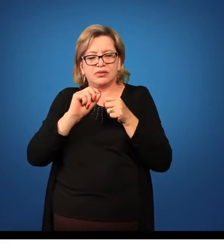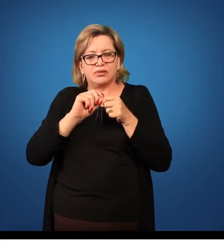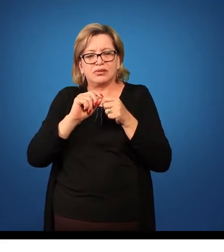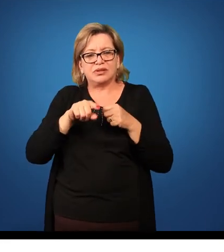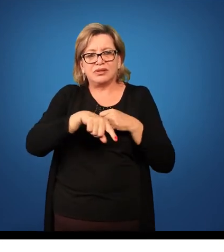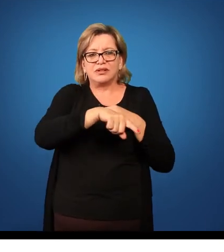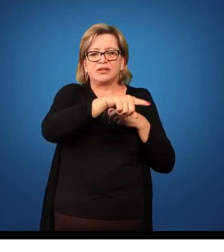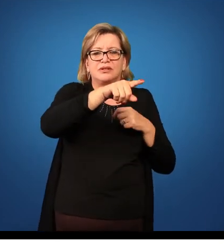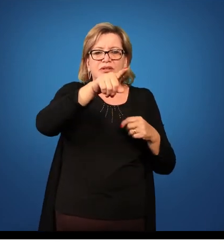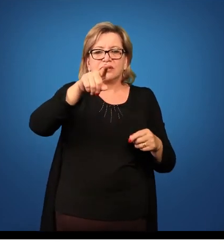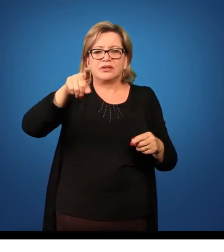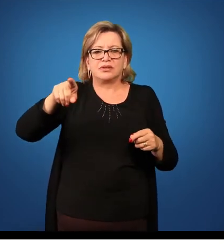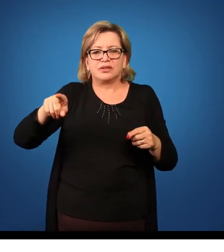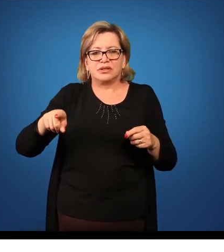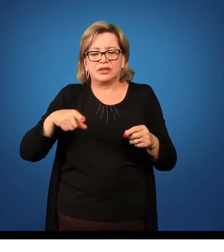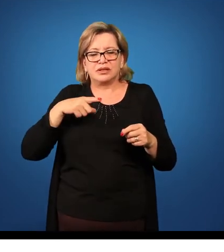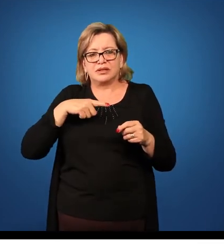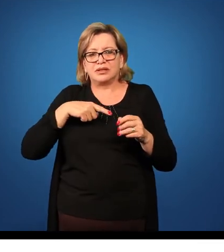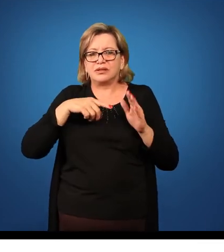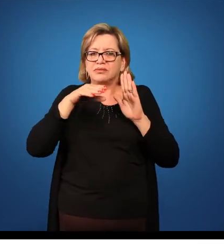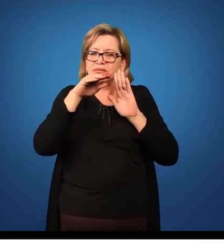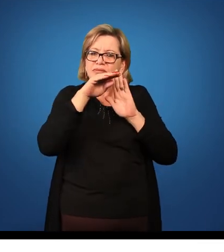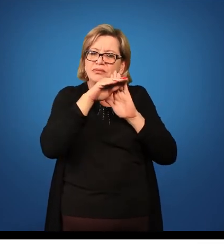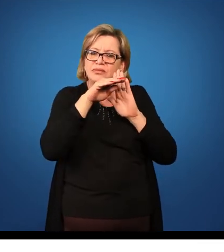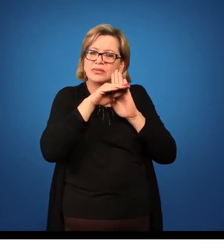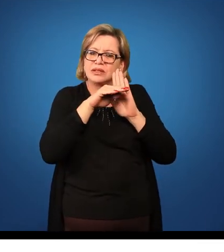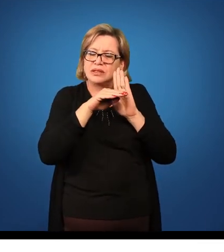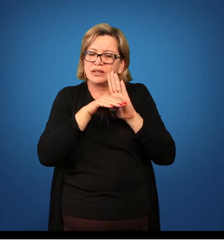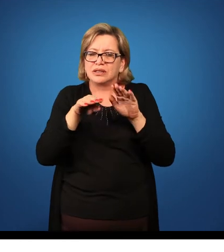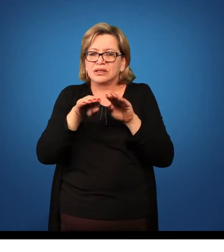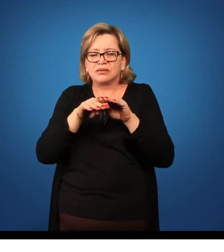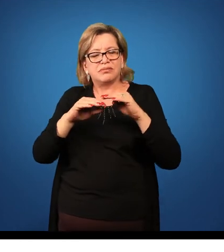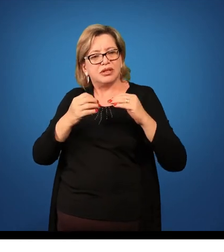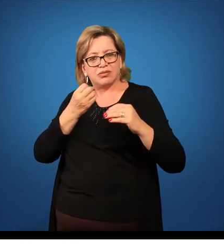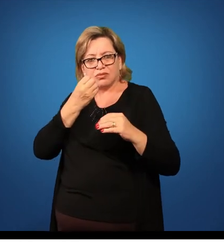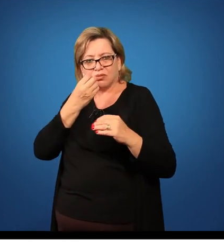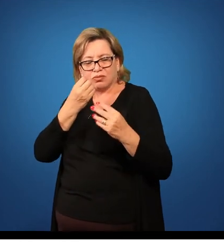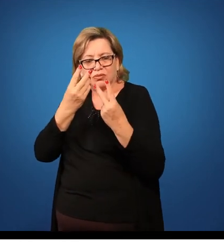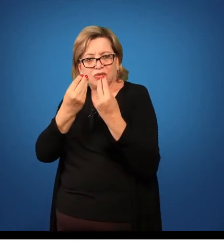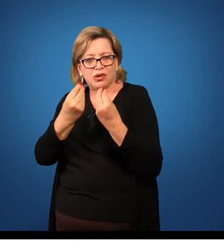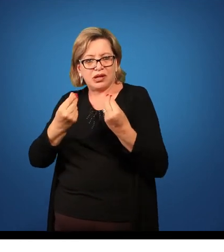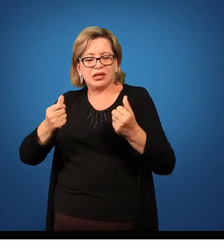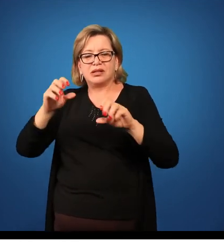tenham um planejamento, um desenvolvimento melhor da sua aula.